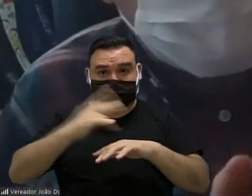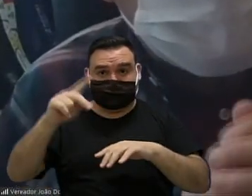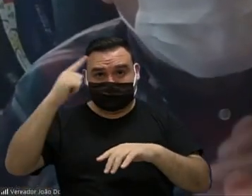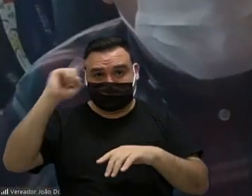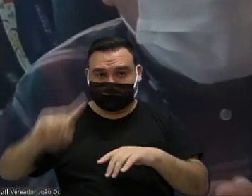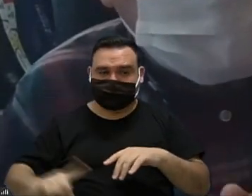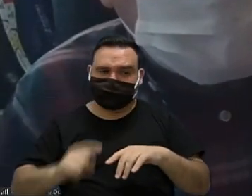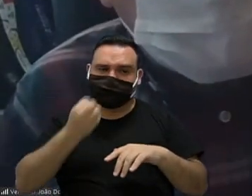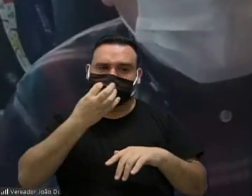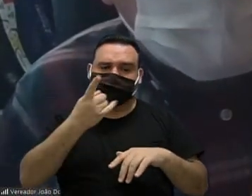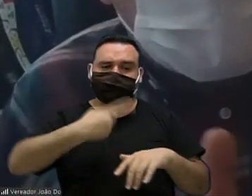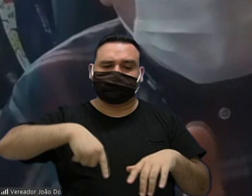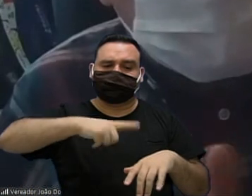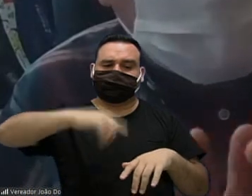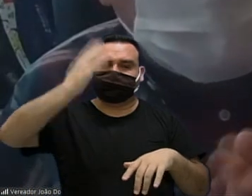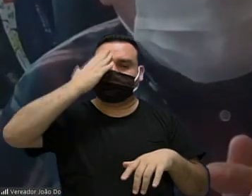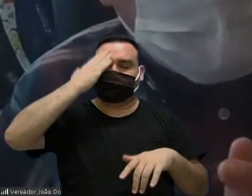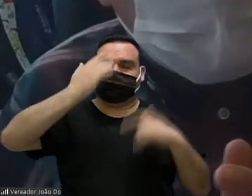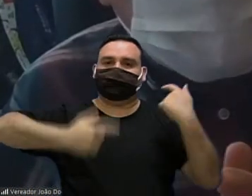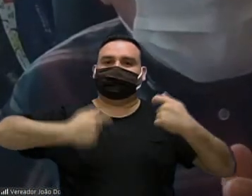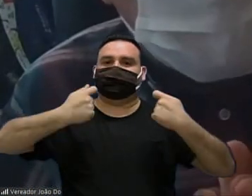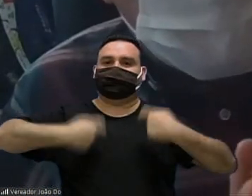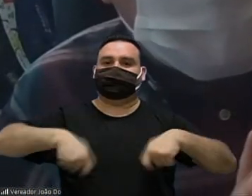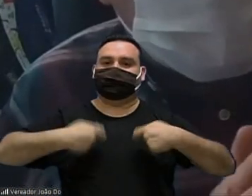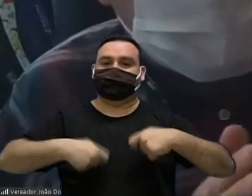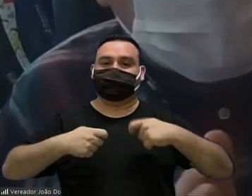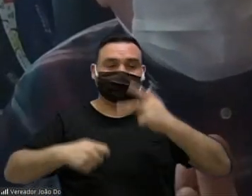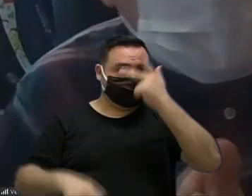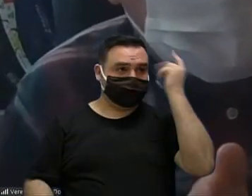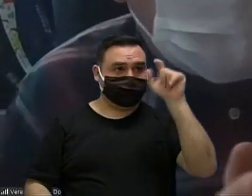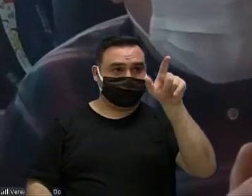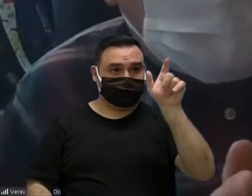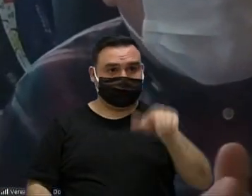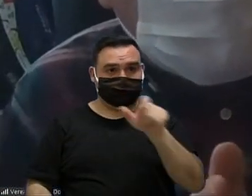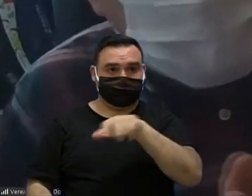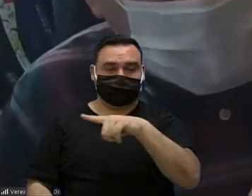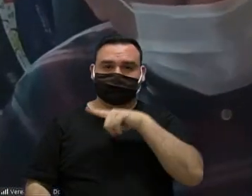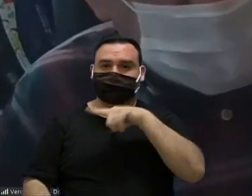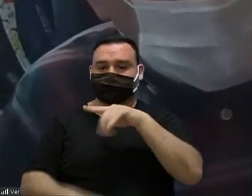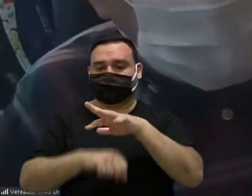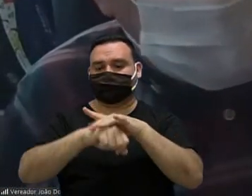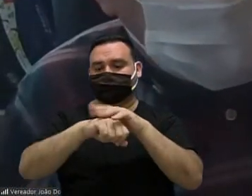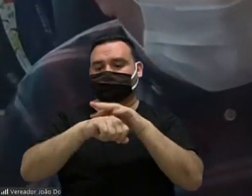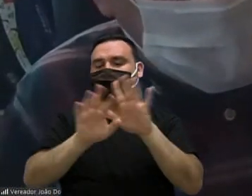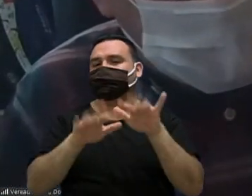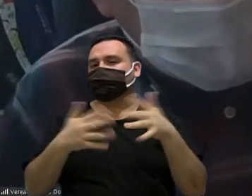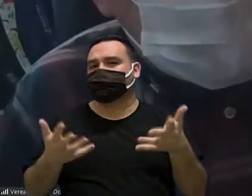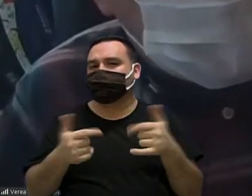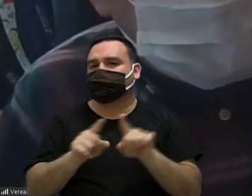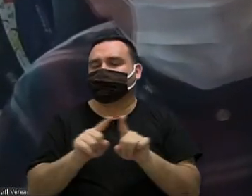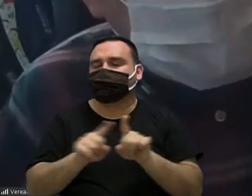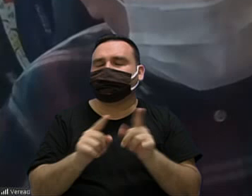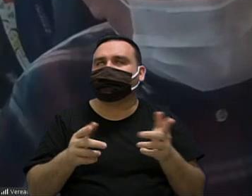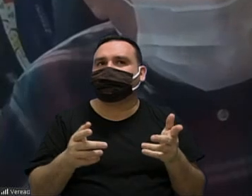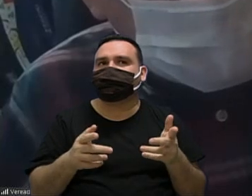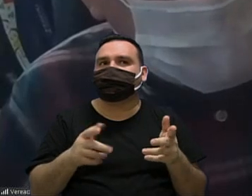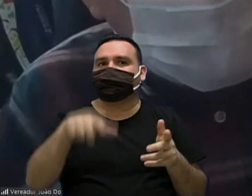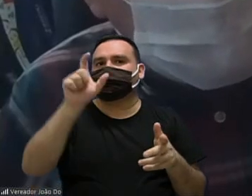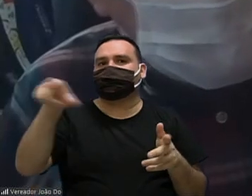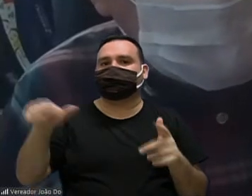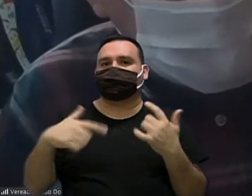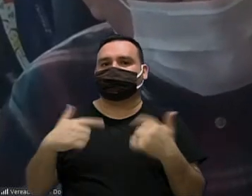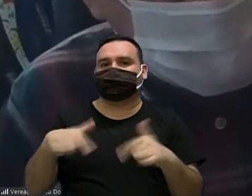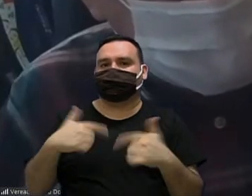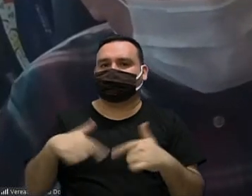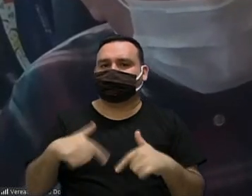importante que nós soubéssemos quais são as pessoas que têm alguma morbidade que têm têm um trabalho